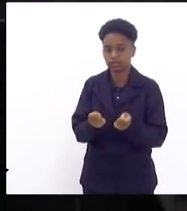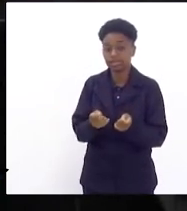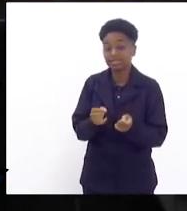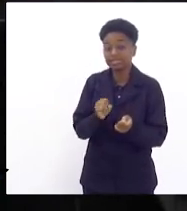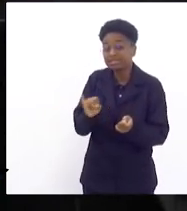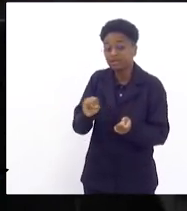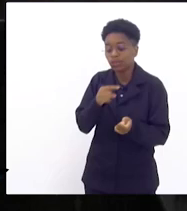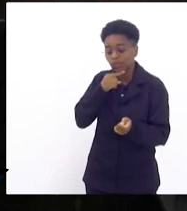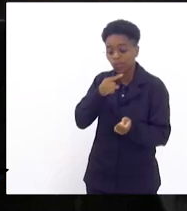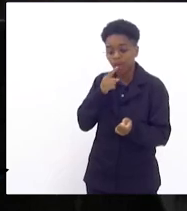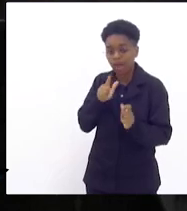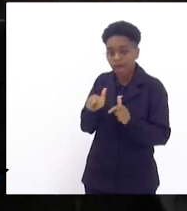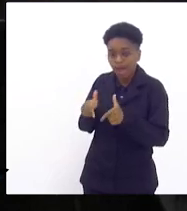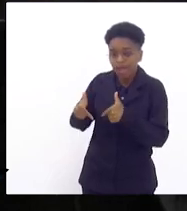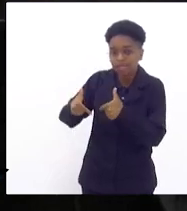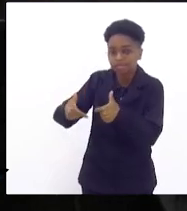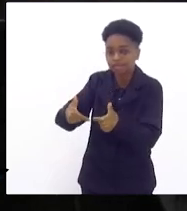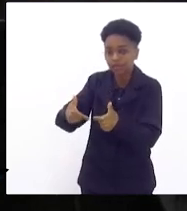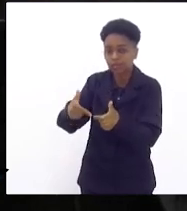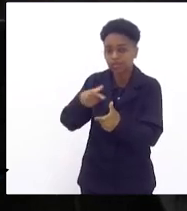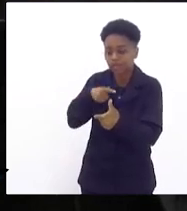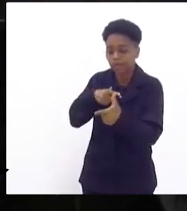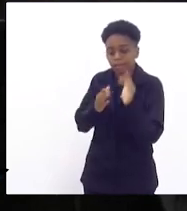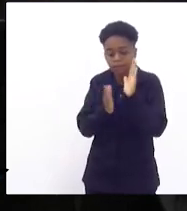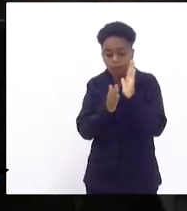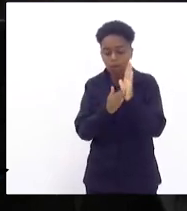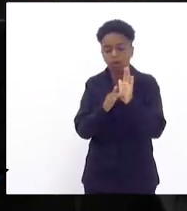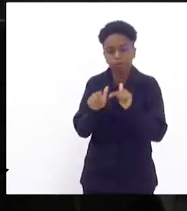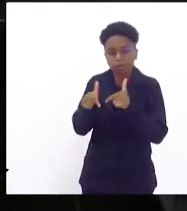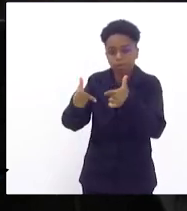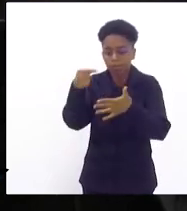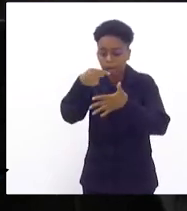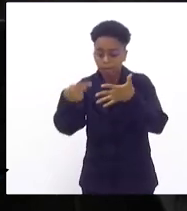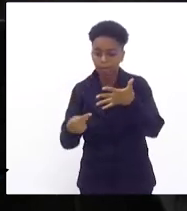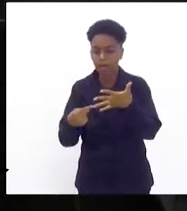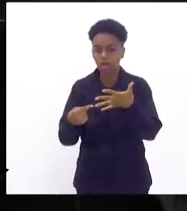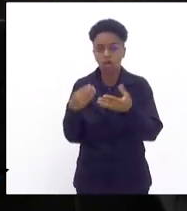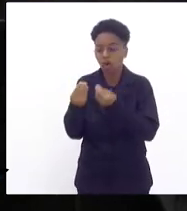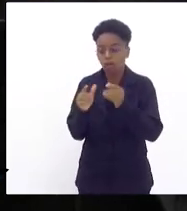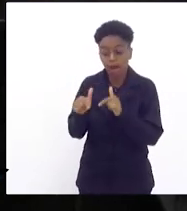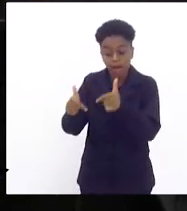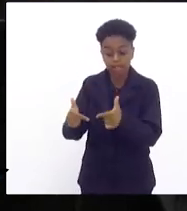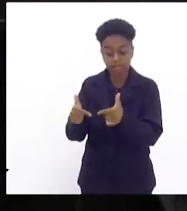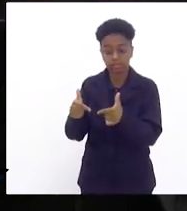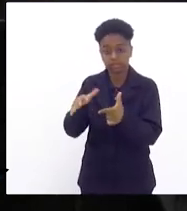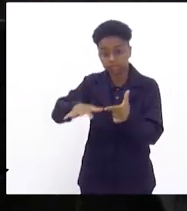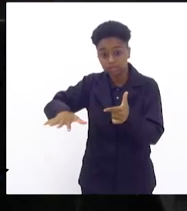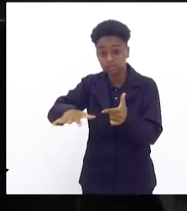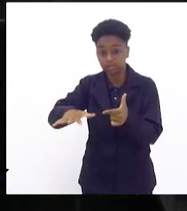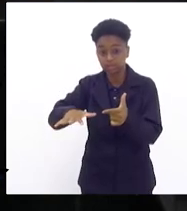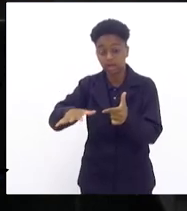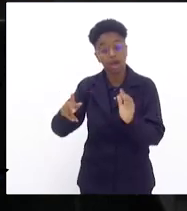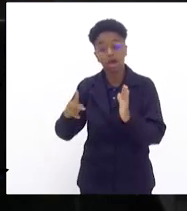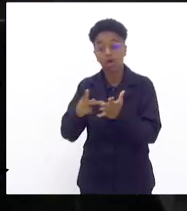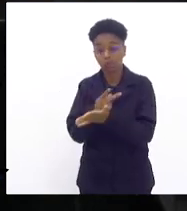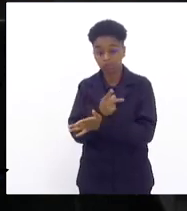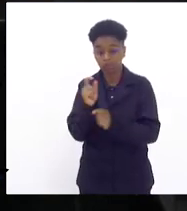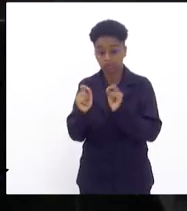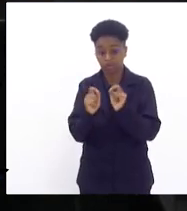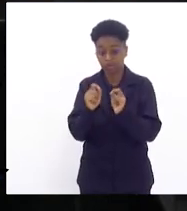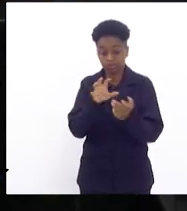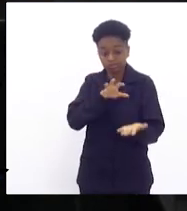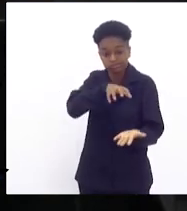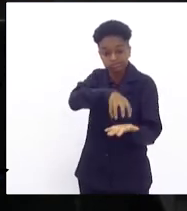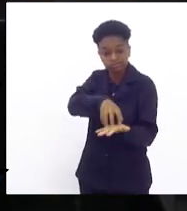ações propositivas para essas situações, o que nós temos são unidades